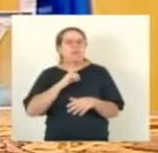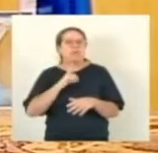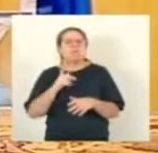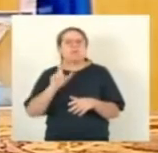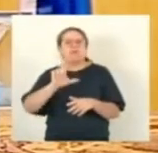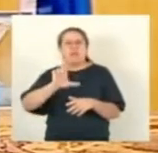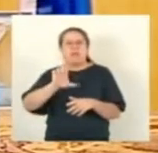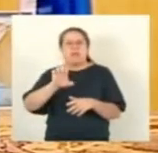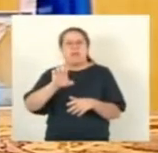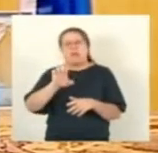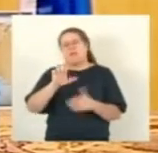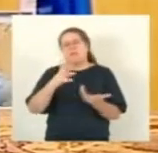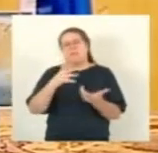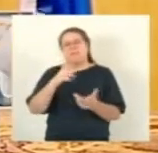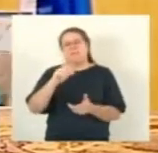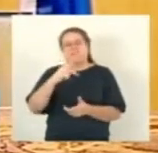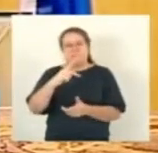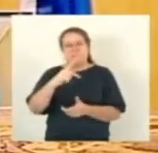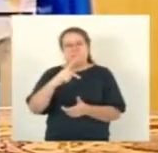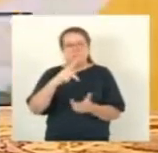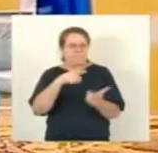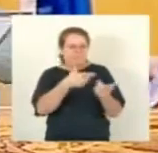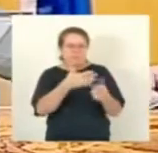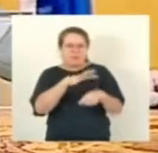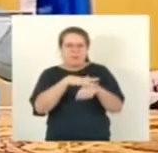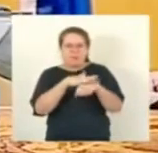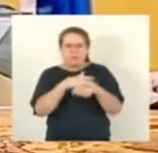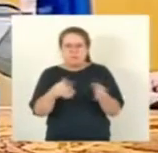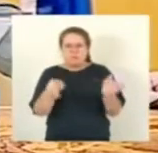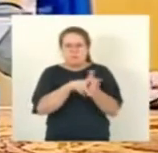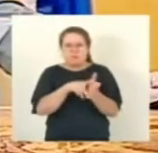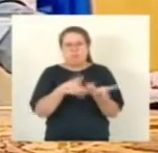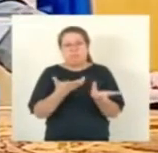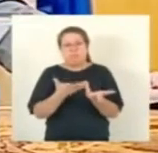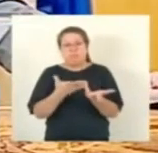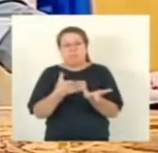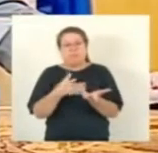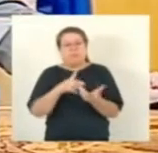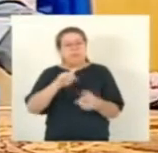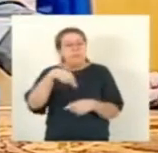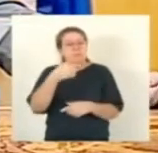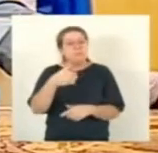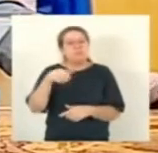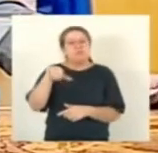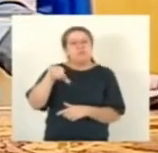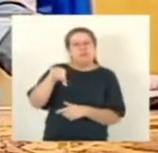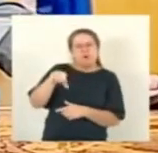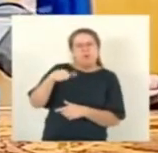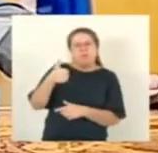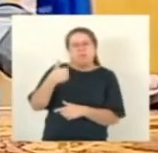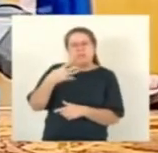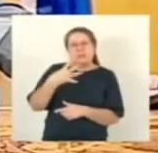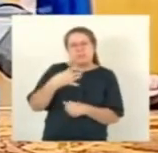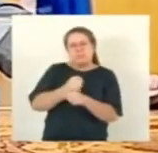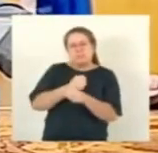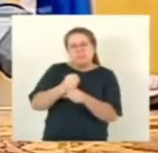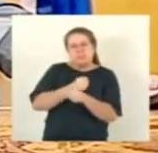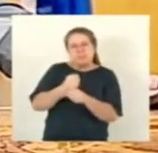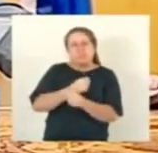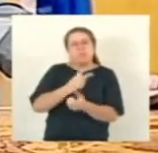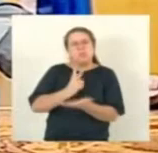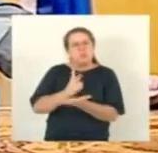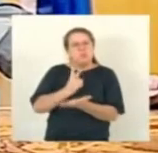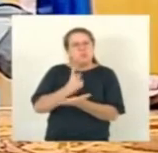leucemia ou hemorragia. Não sei se os deputados conhecem a senhora Arceliza Eugênia